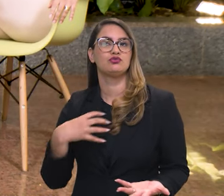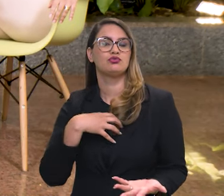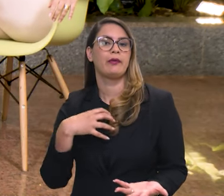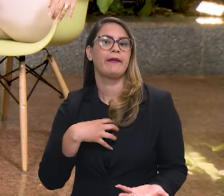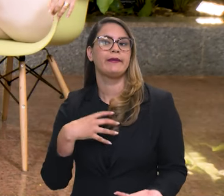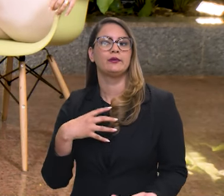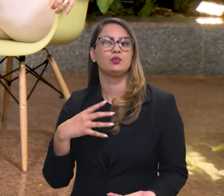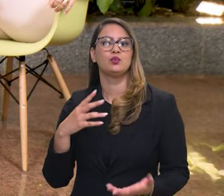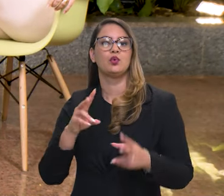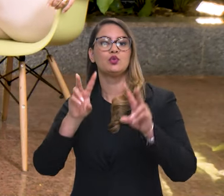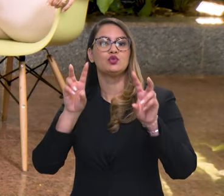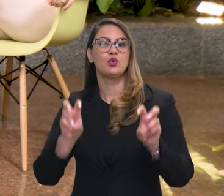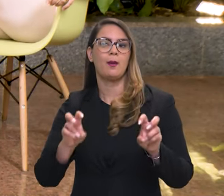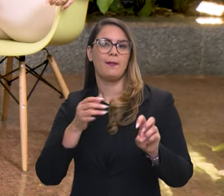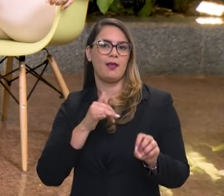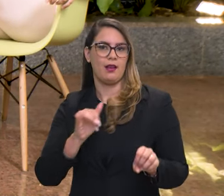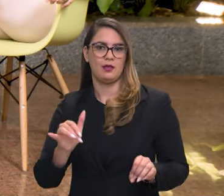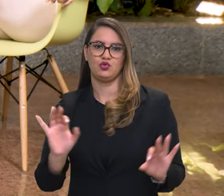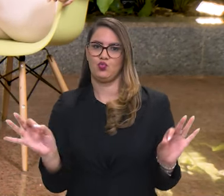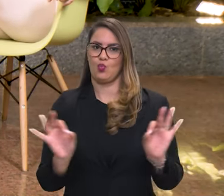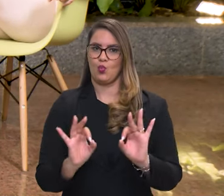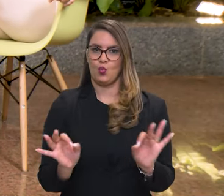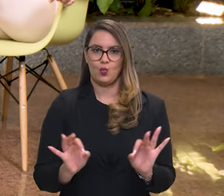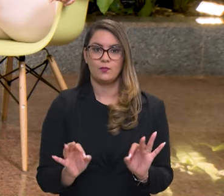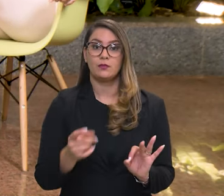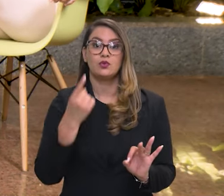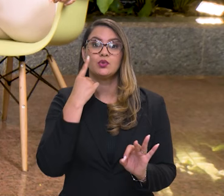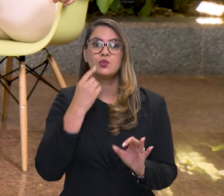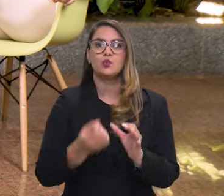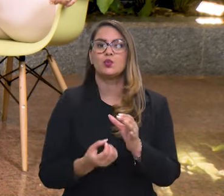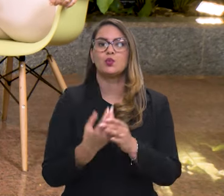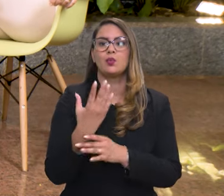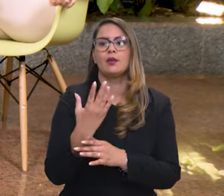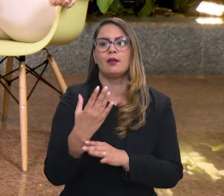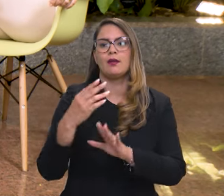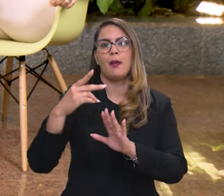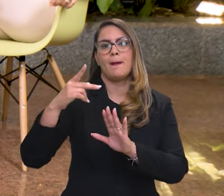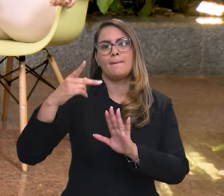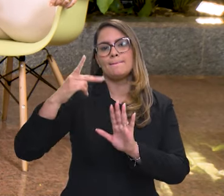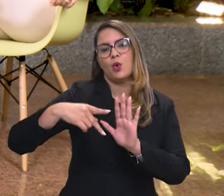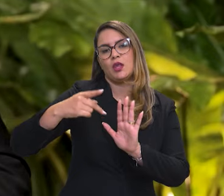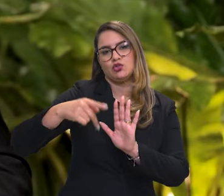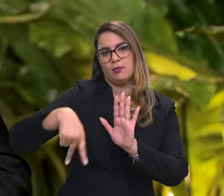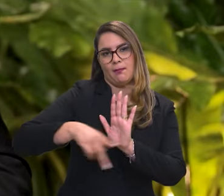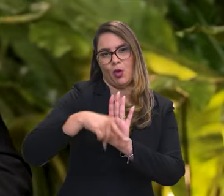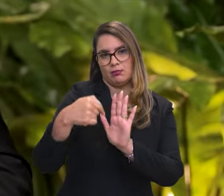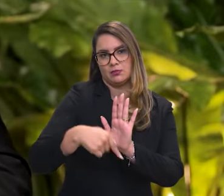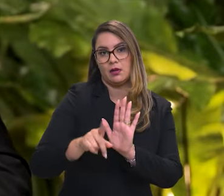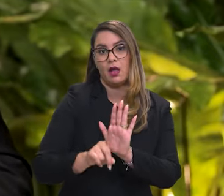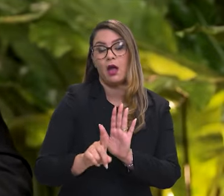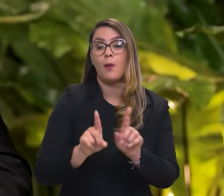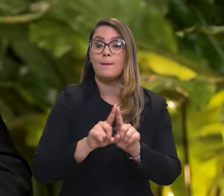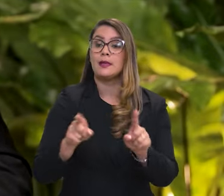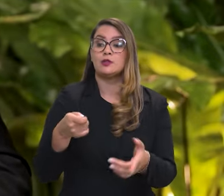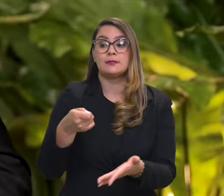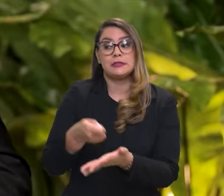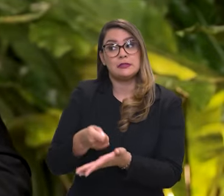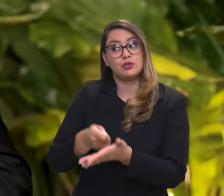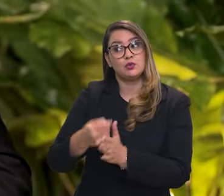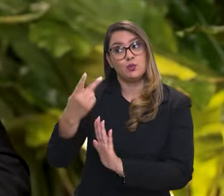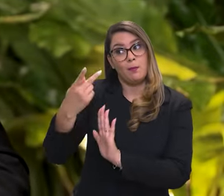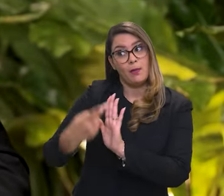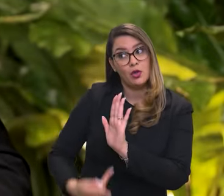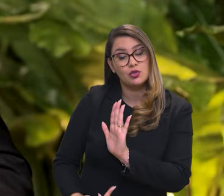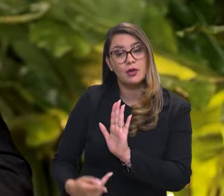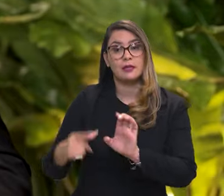de vista de decisão sobre a matriz energética. O IBAMA não constrói a política energética. Mas o IBAMA é muito exigente para